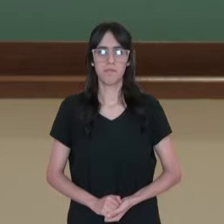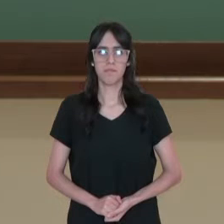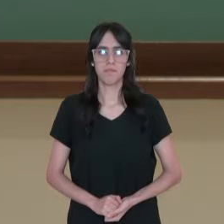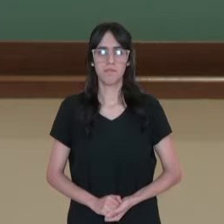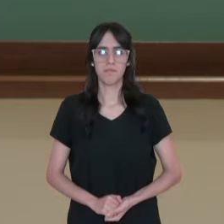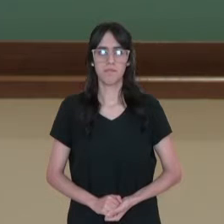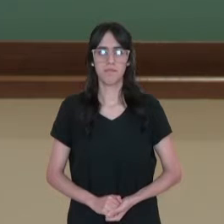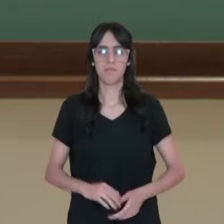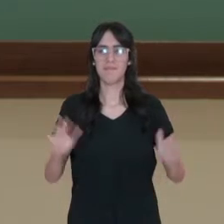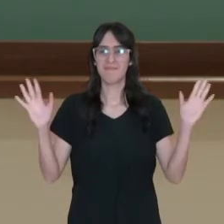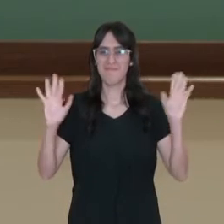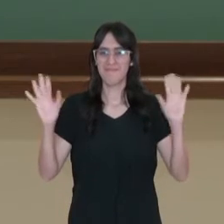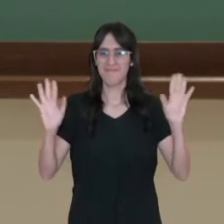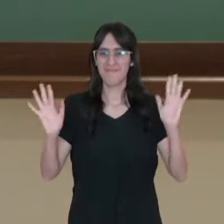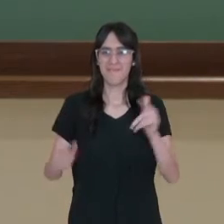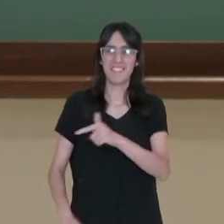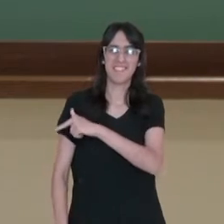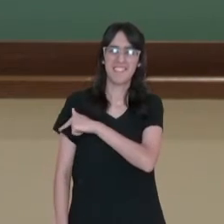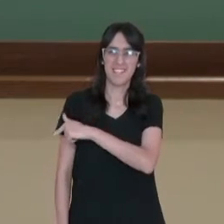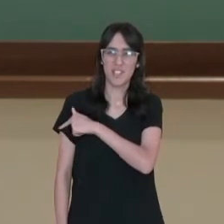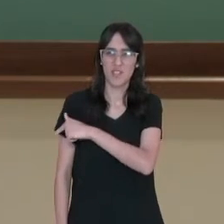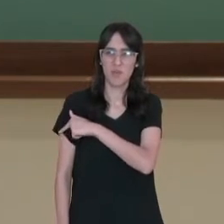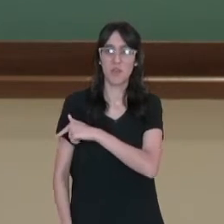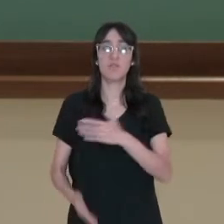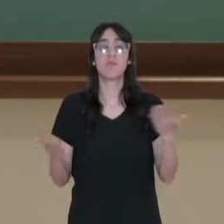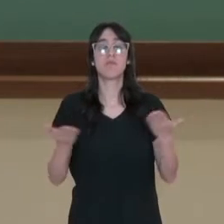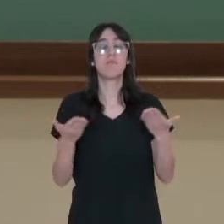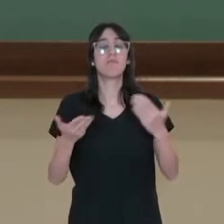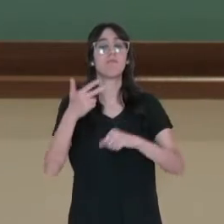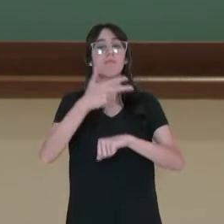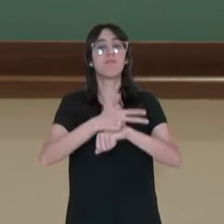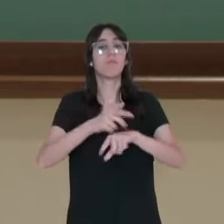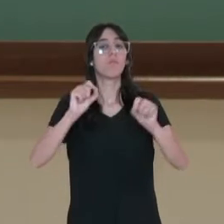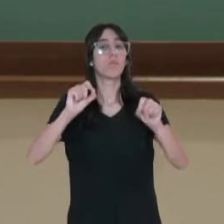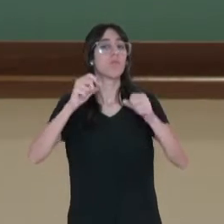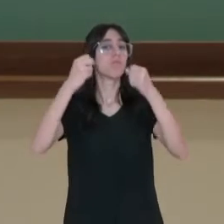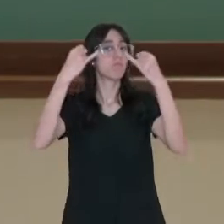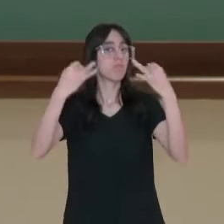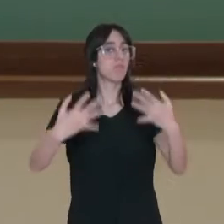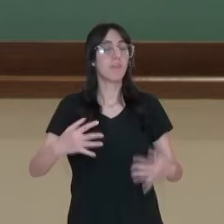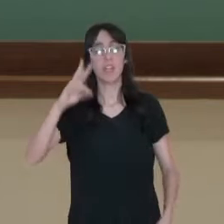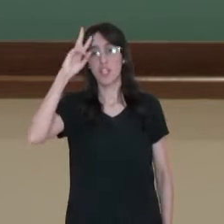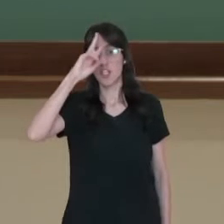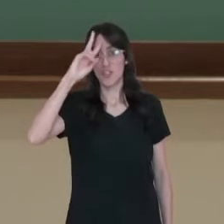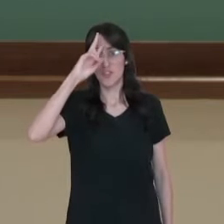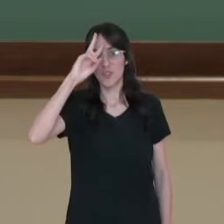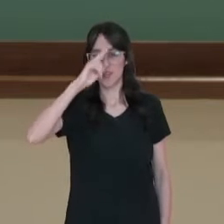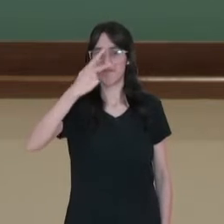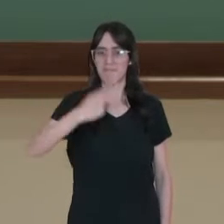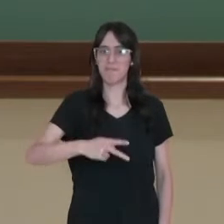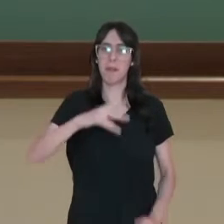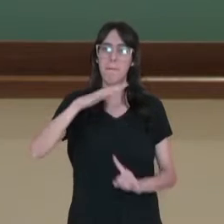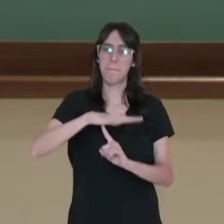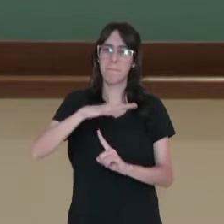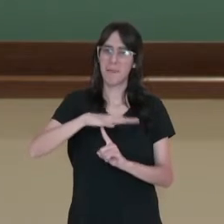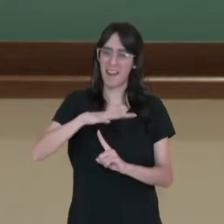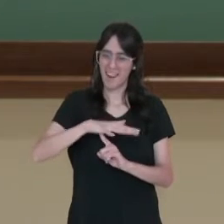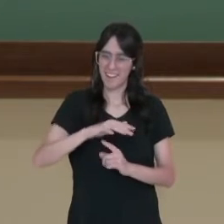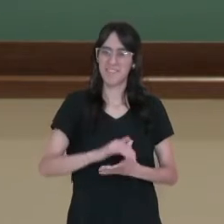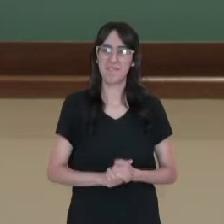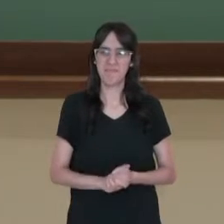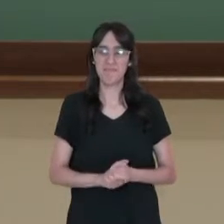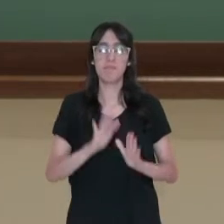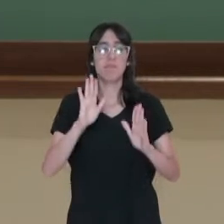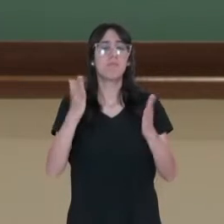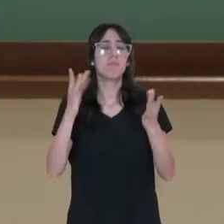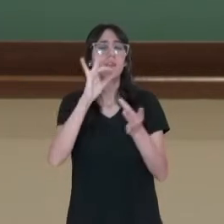Olá estudantes do sétimo ano, neste vídeo vamos falar sobre a história do Paraná e vamos falar